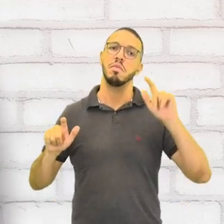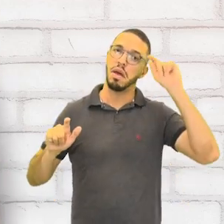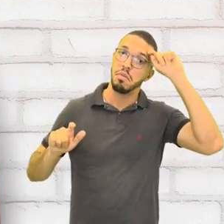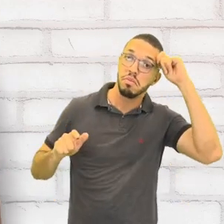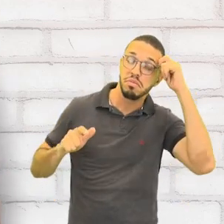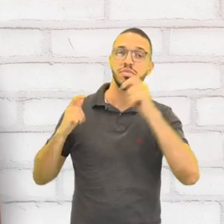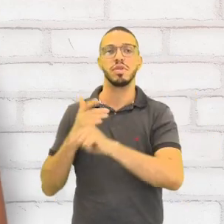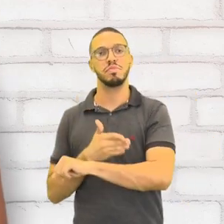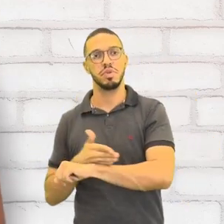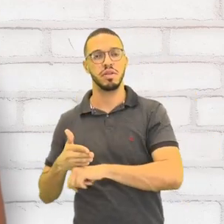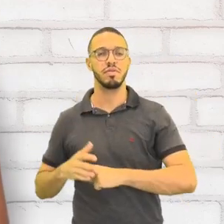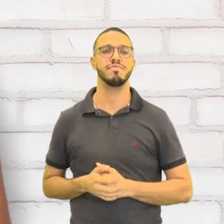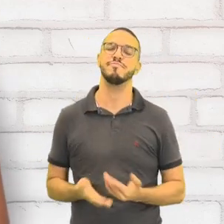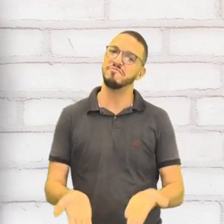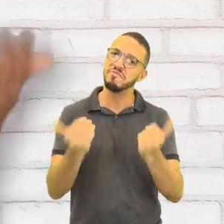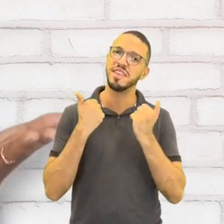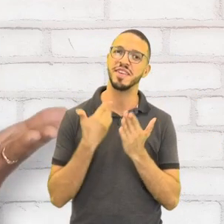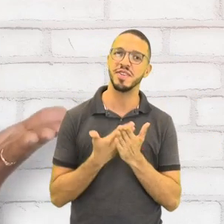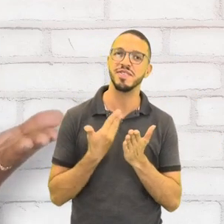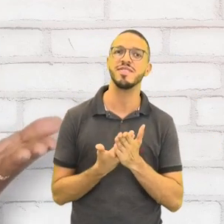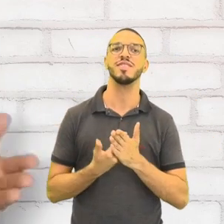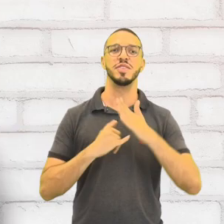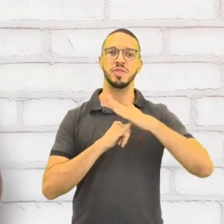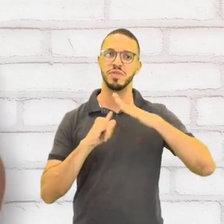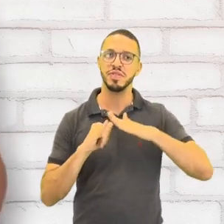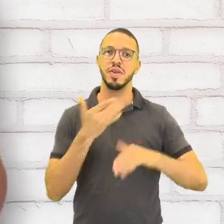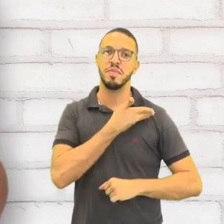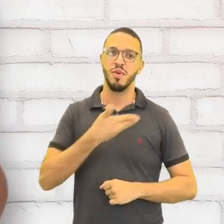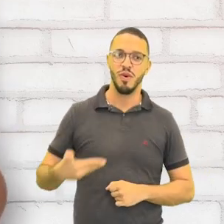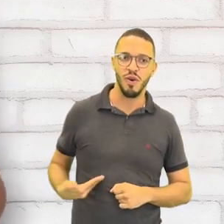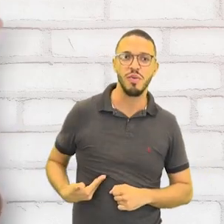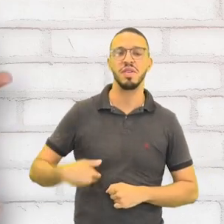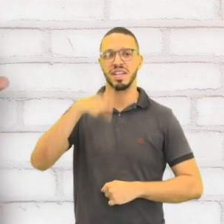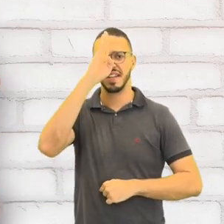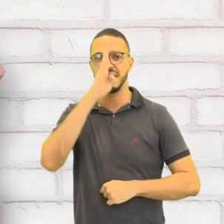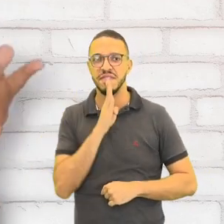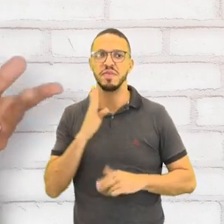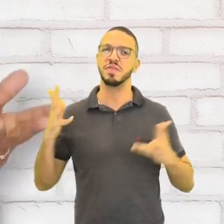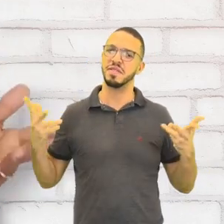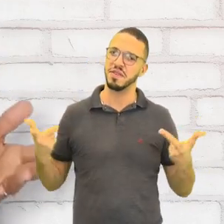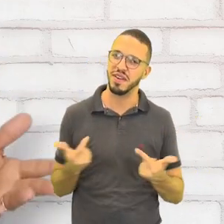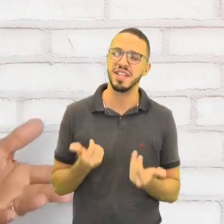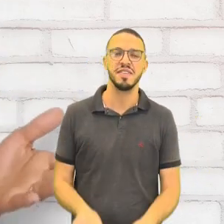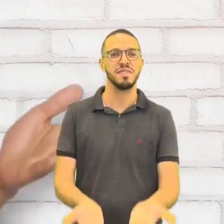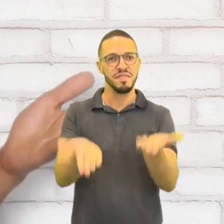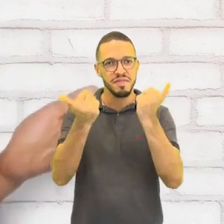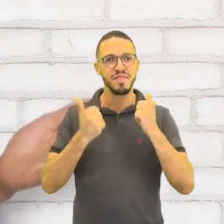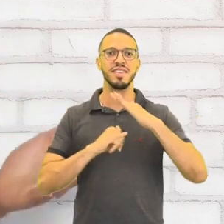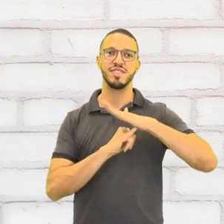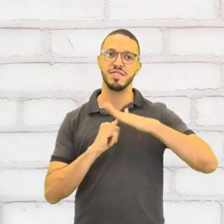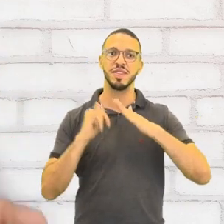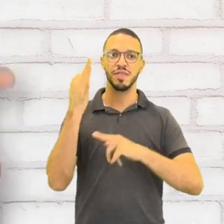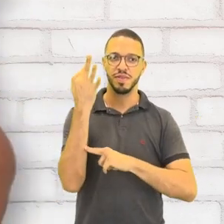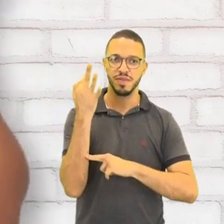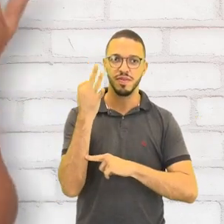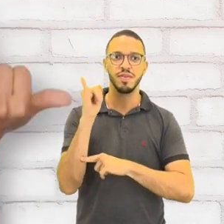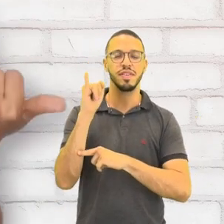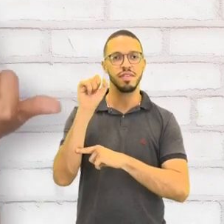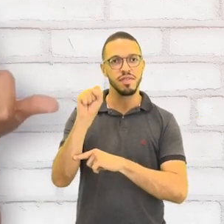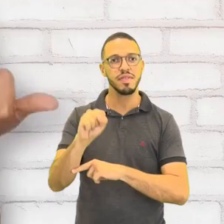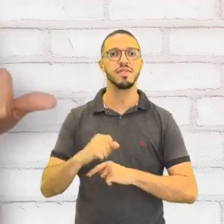condições para brancos e negros. Venha estudar numa instituição pública, gratuita e de qualidade.